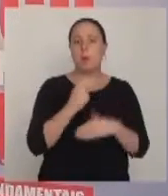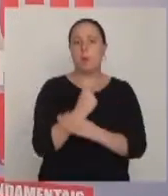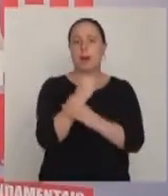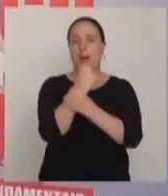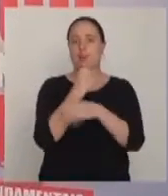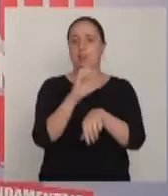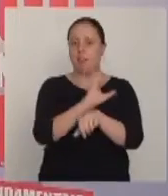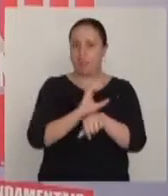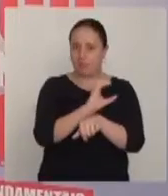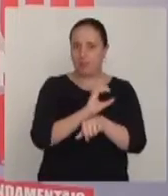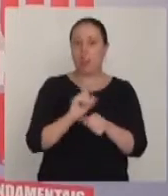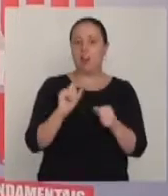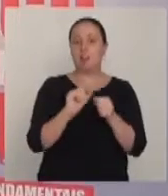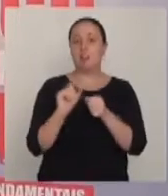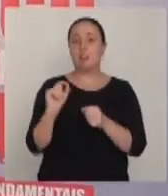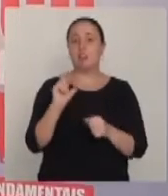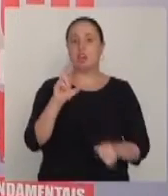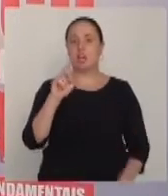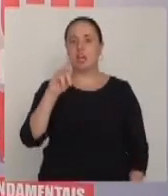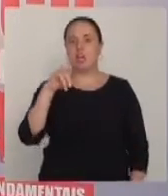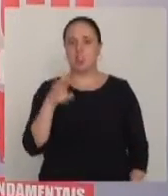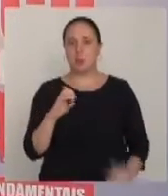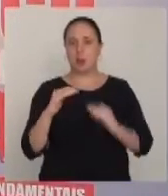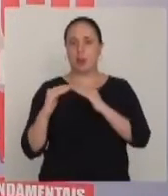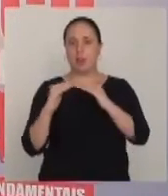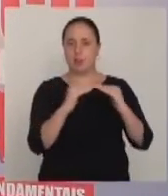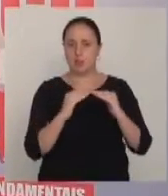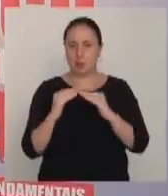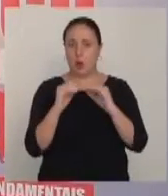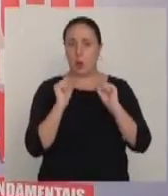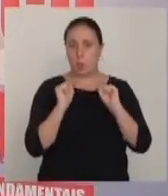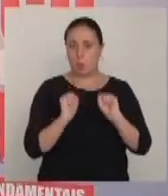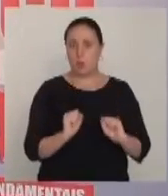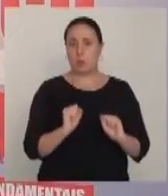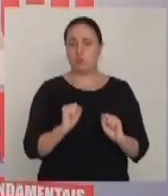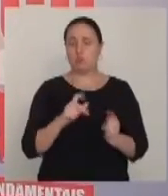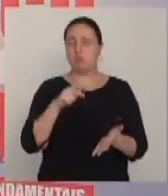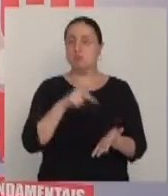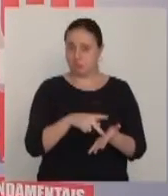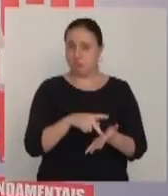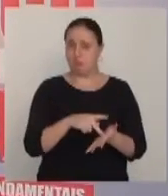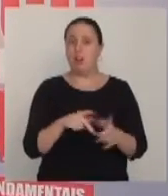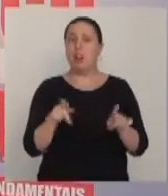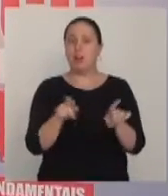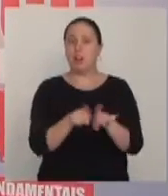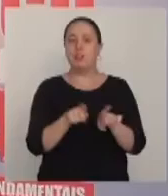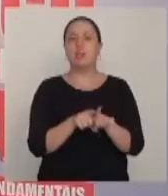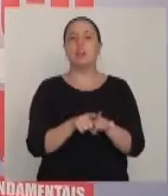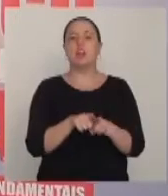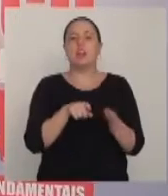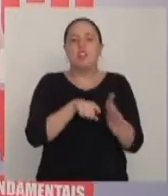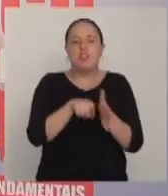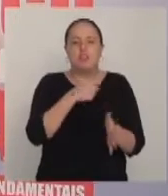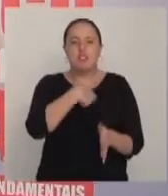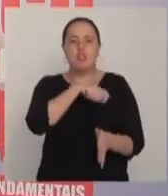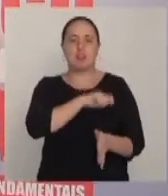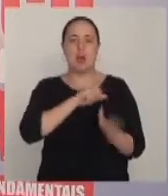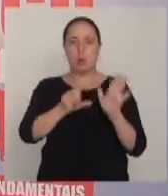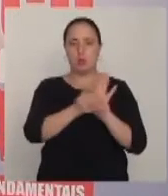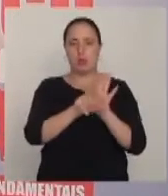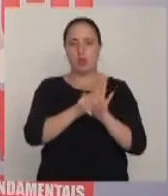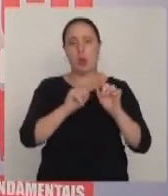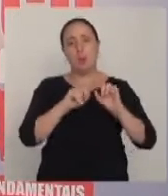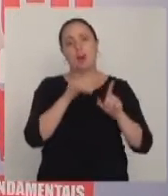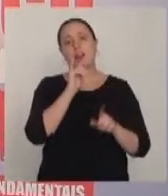garantida que é de fazer com que o regime democrático possa de fato valer, bem como também ser o fiscal da lei.